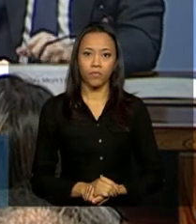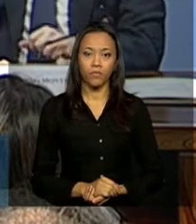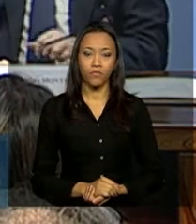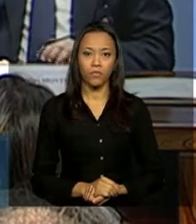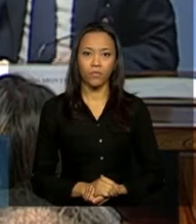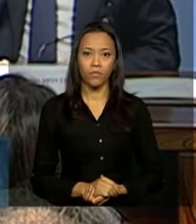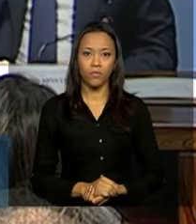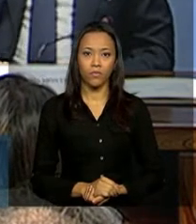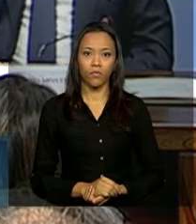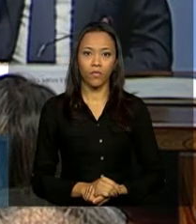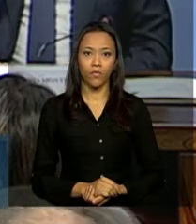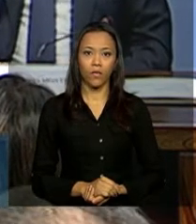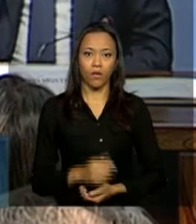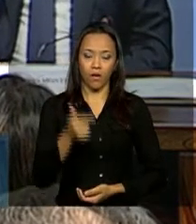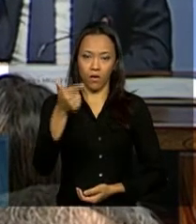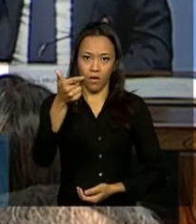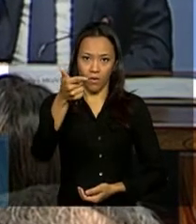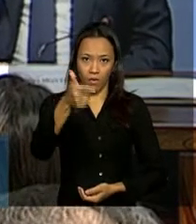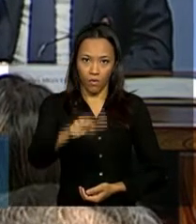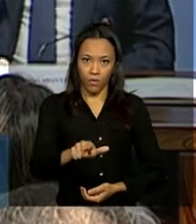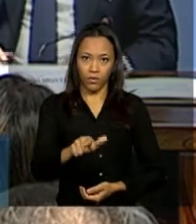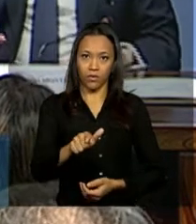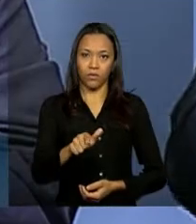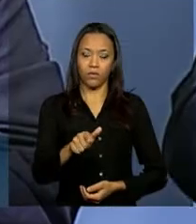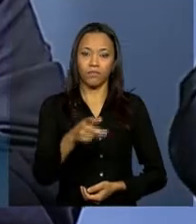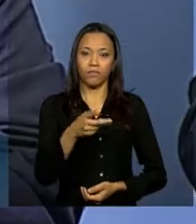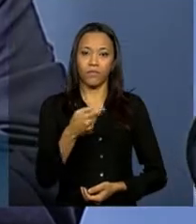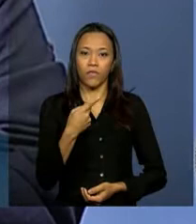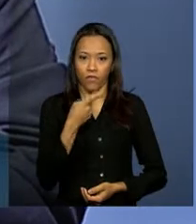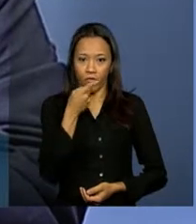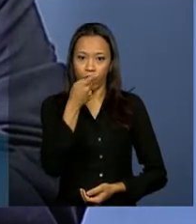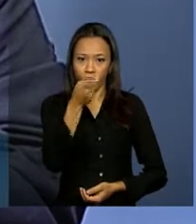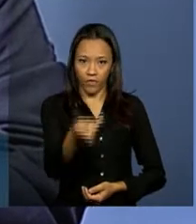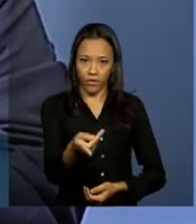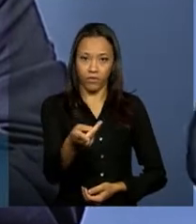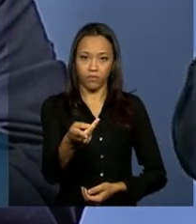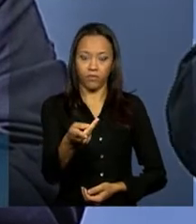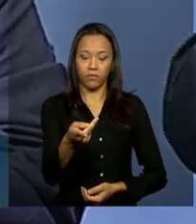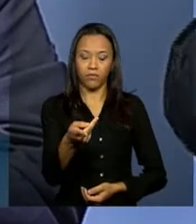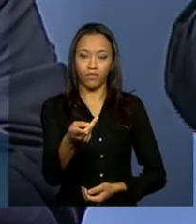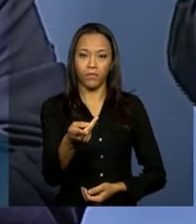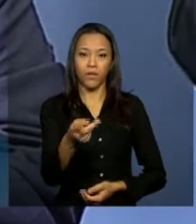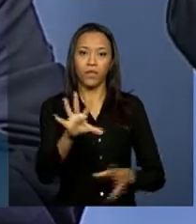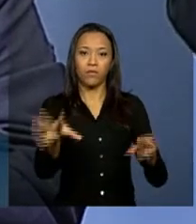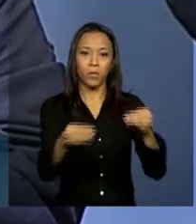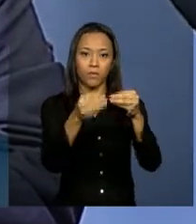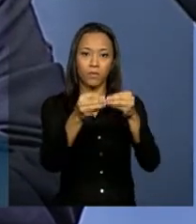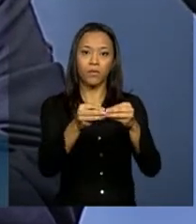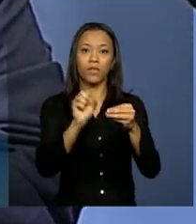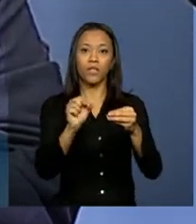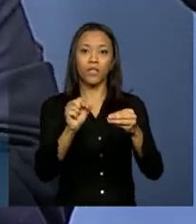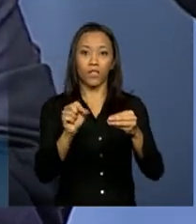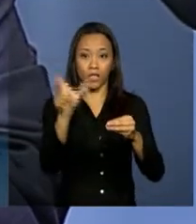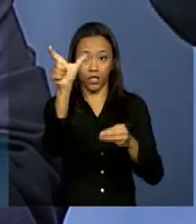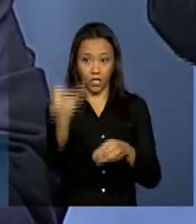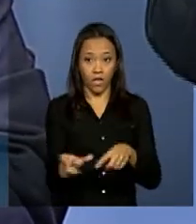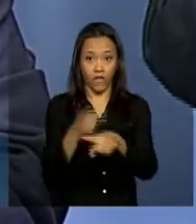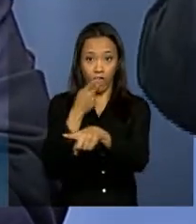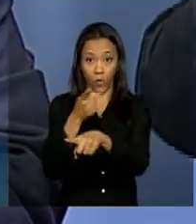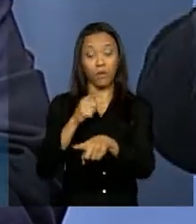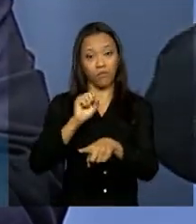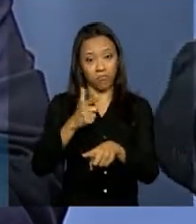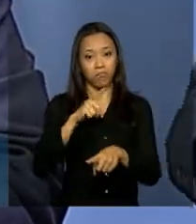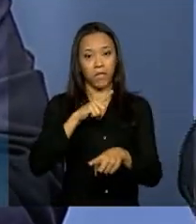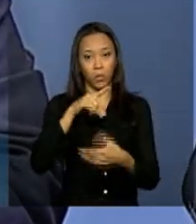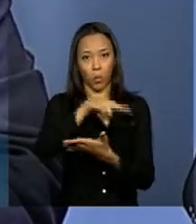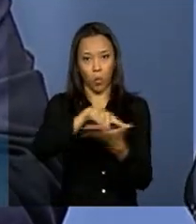Eu acrescentaria, então, confirmando o disse o ministro Armando Monteiro, de que, efetivamente, existe uma licitação